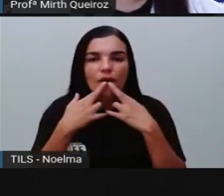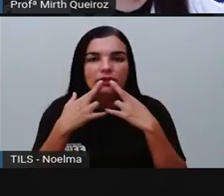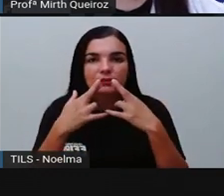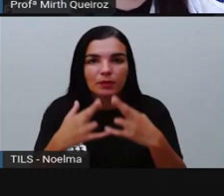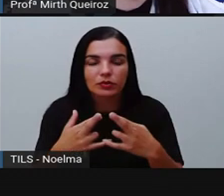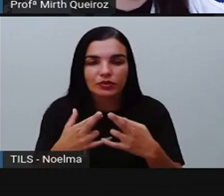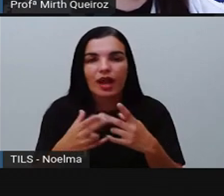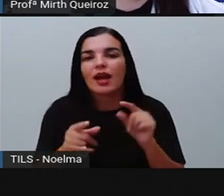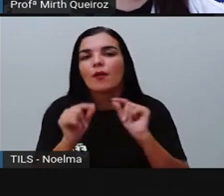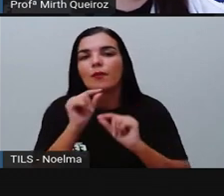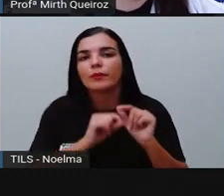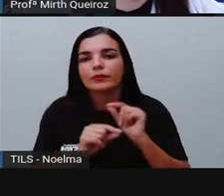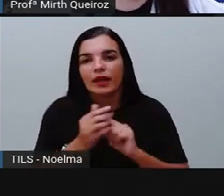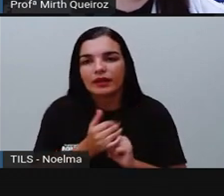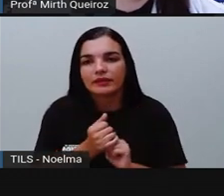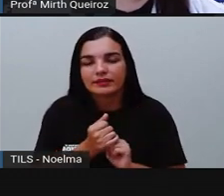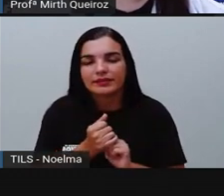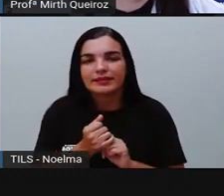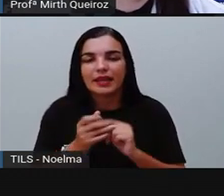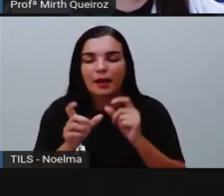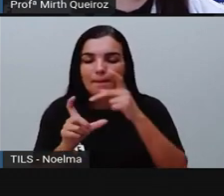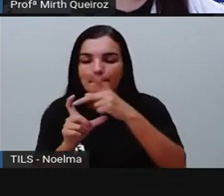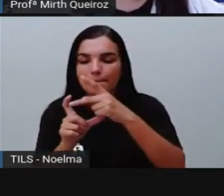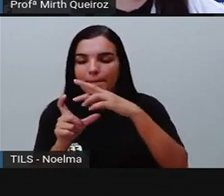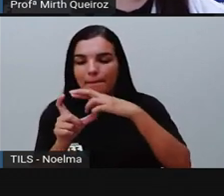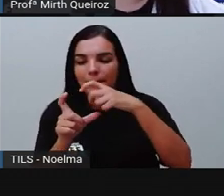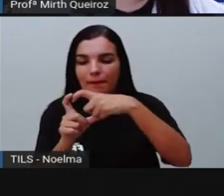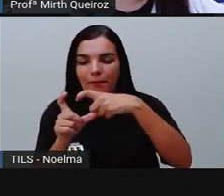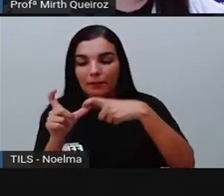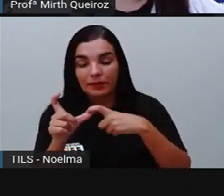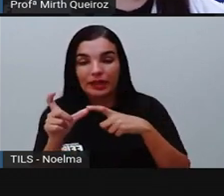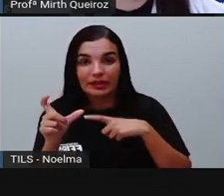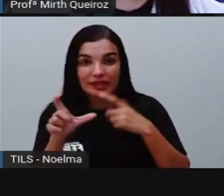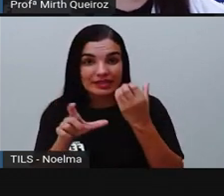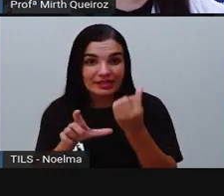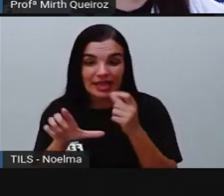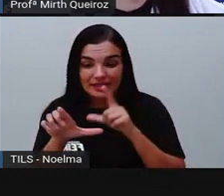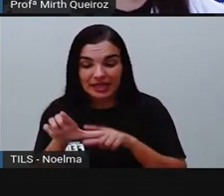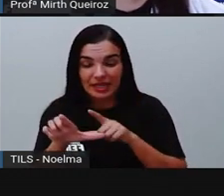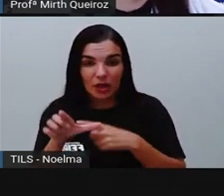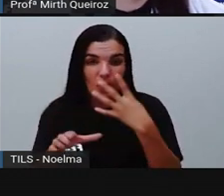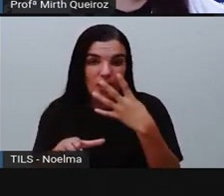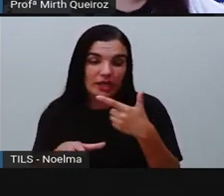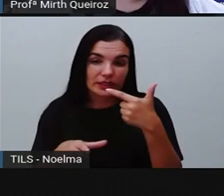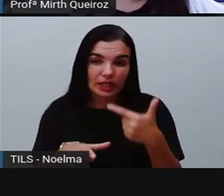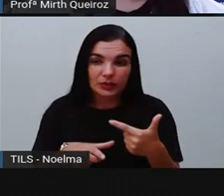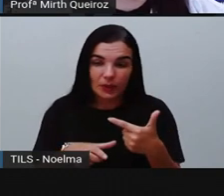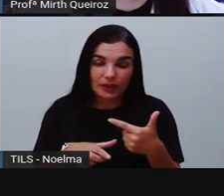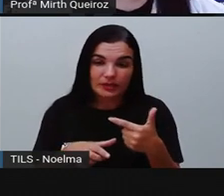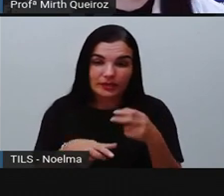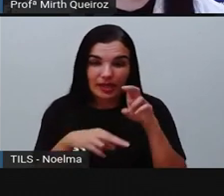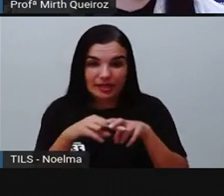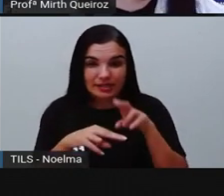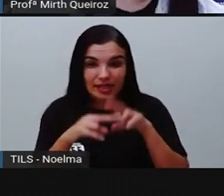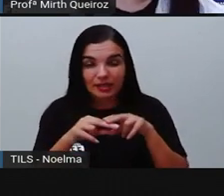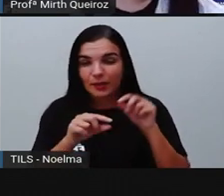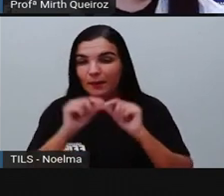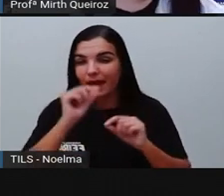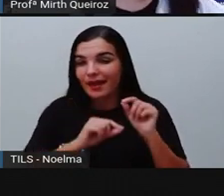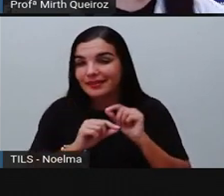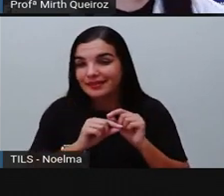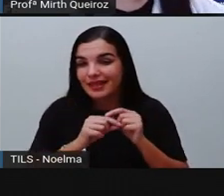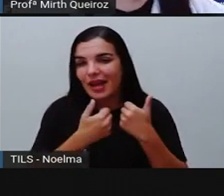charada, a palavra proparoxítona, que tem seis letras com quarenta dois acentos, seria o quê?